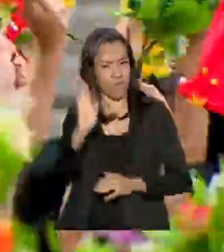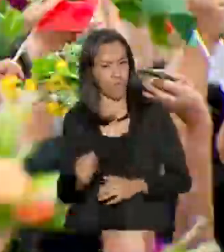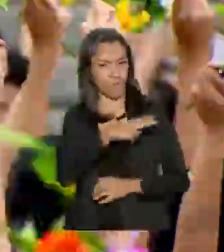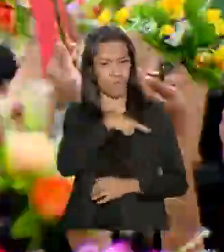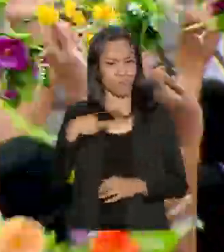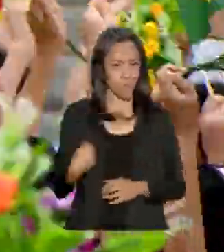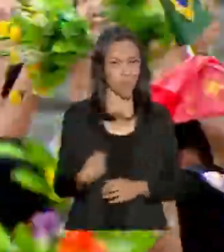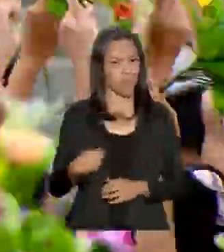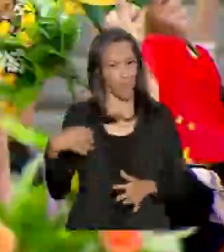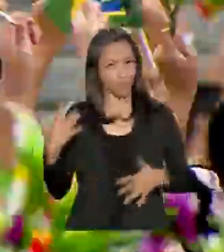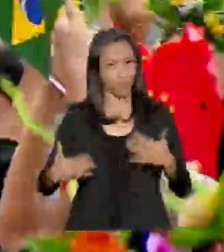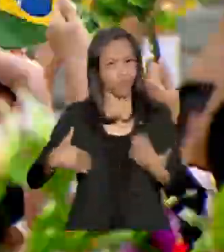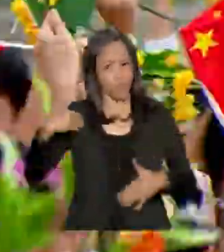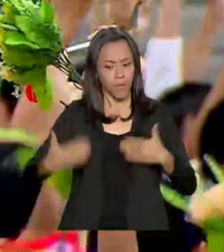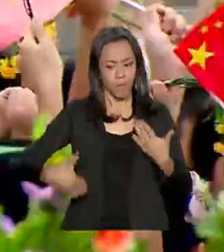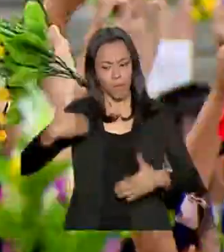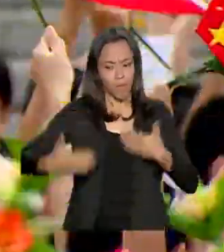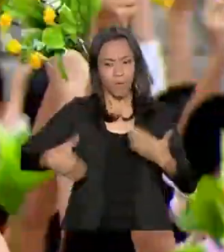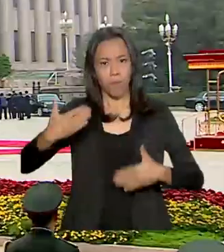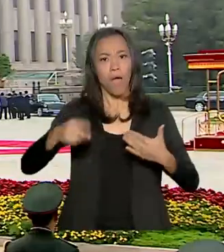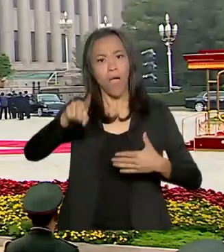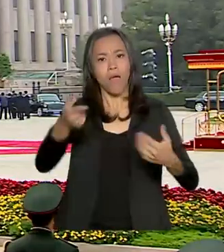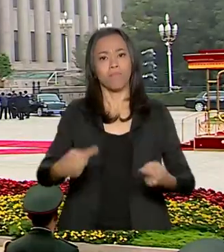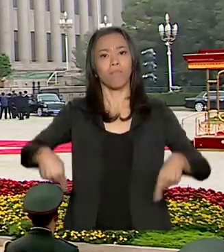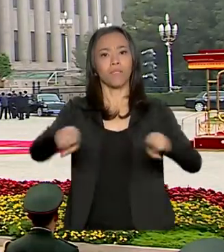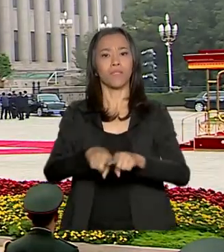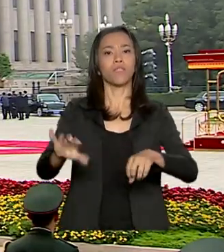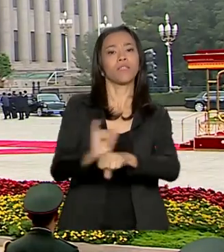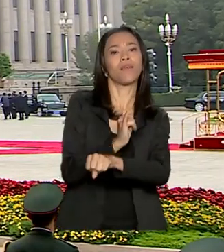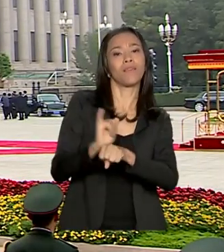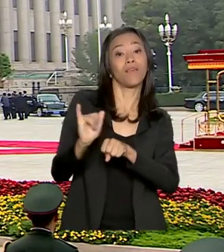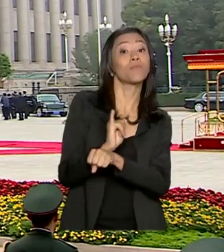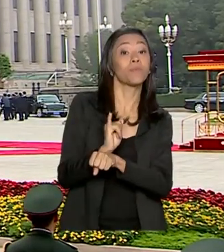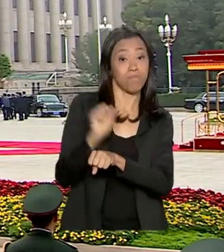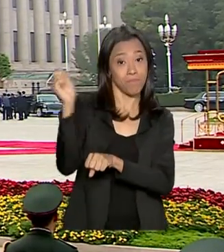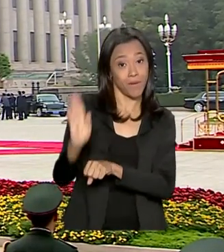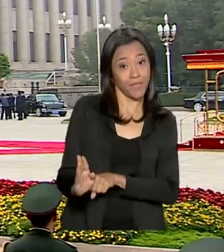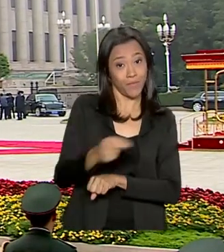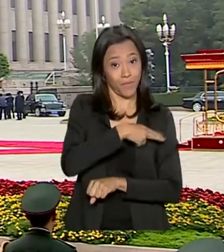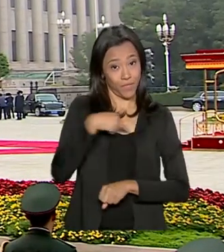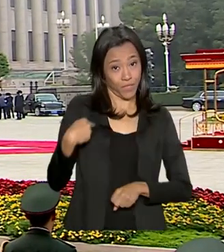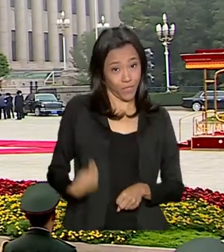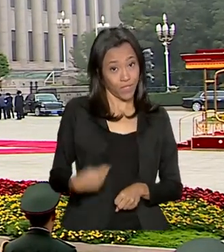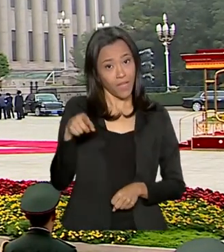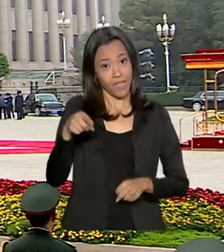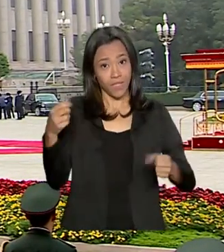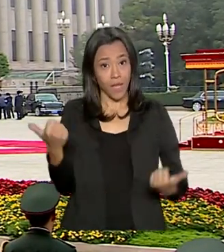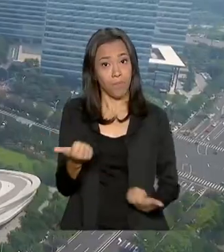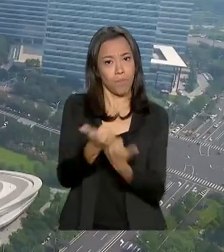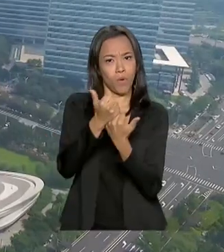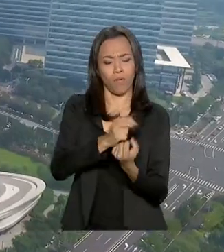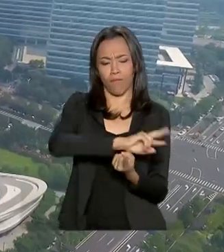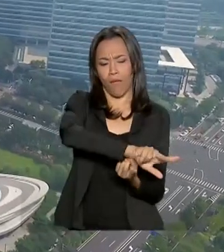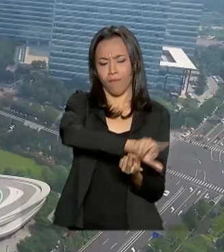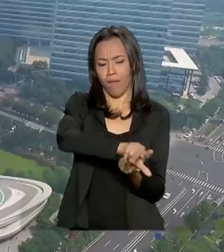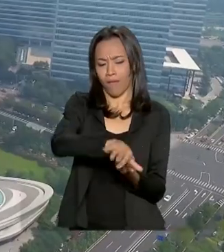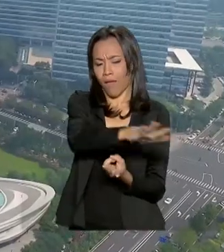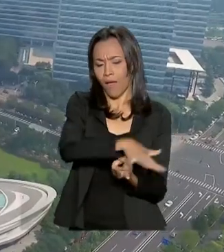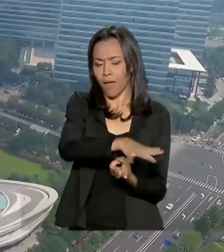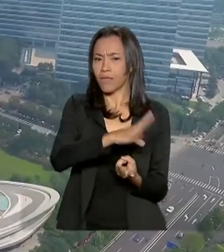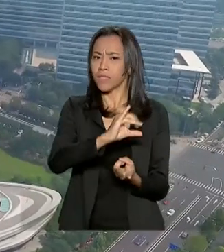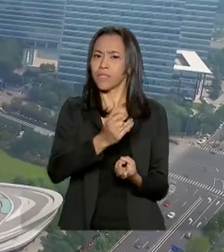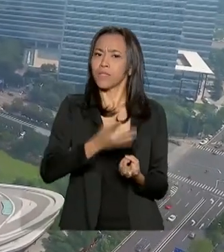crescimento. Assim, a parceria estratégica entre Brasil e China. A cooperação se dá nas mais diversas áreas, como